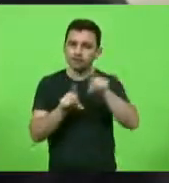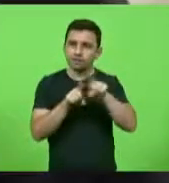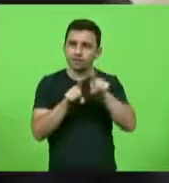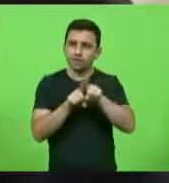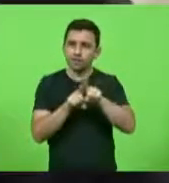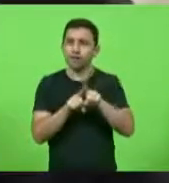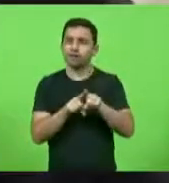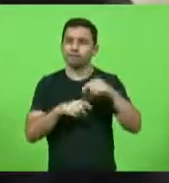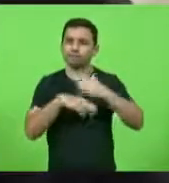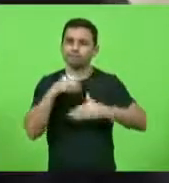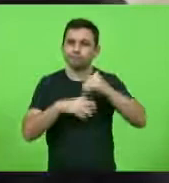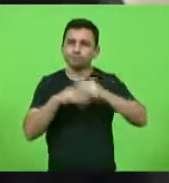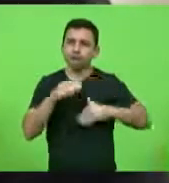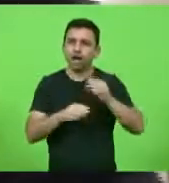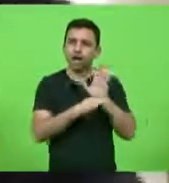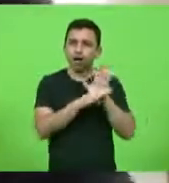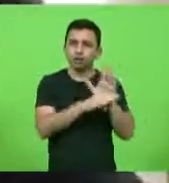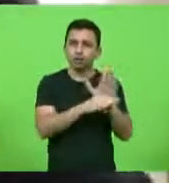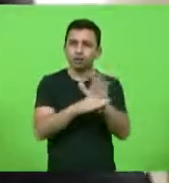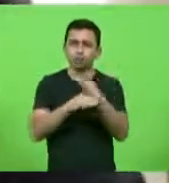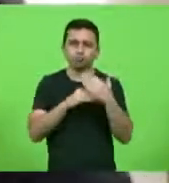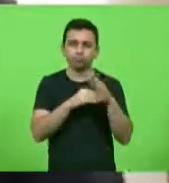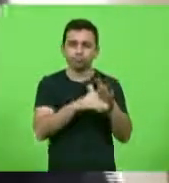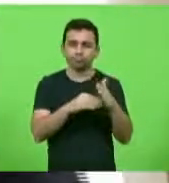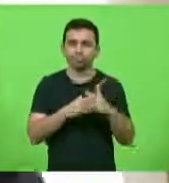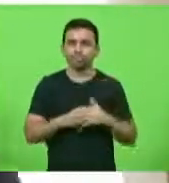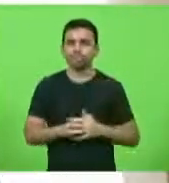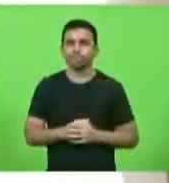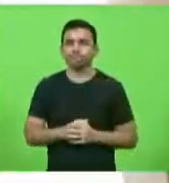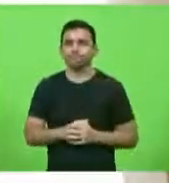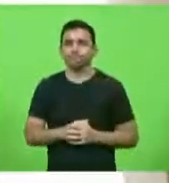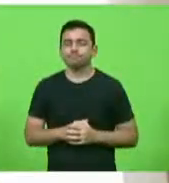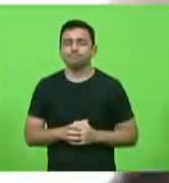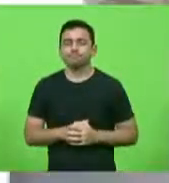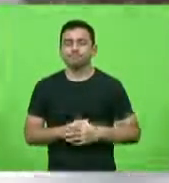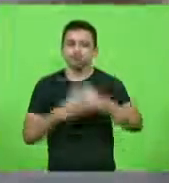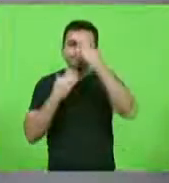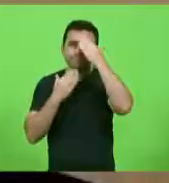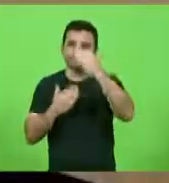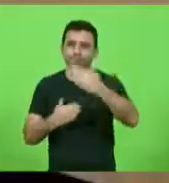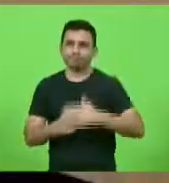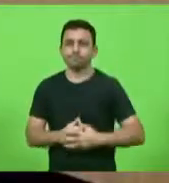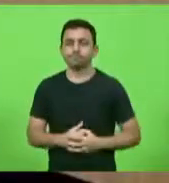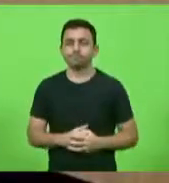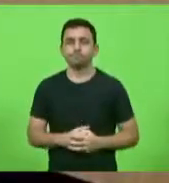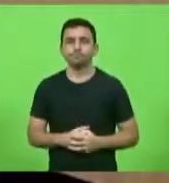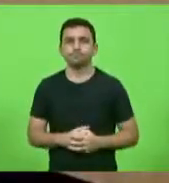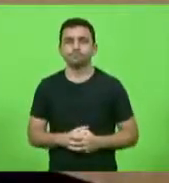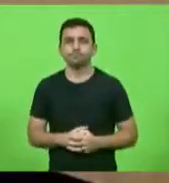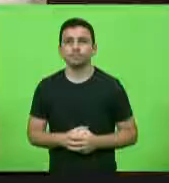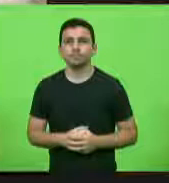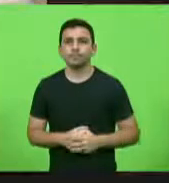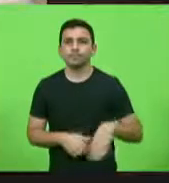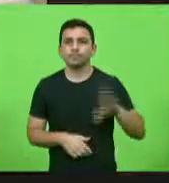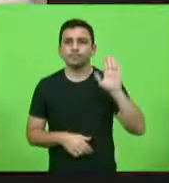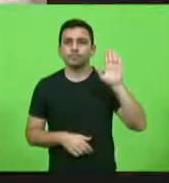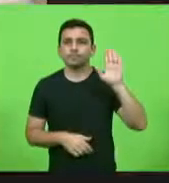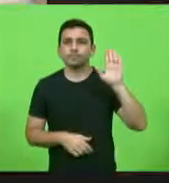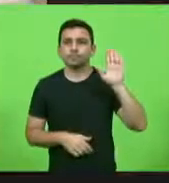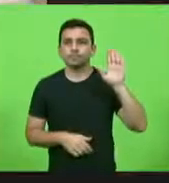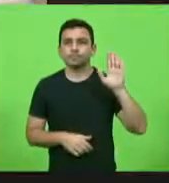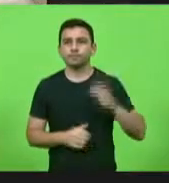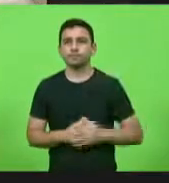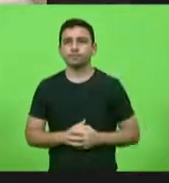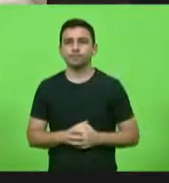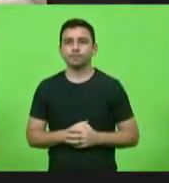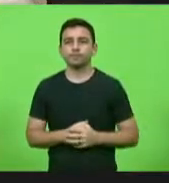capacidade de ajudar uns aos outros é isso muito obrigada presidente o deputado quem gostaria de concluir o tempo pois não